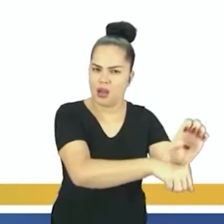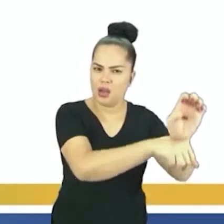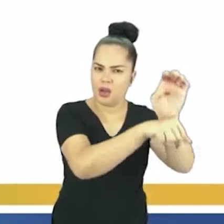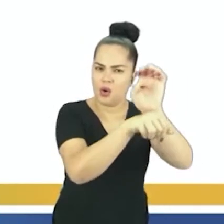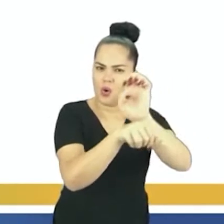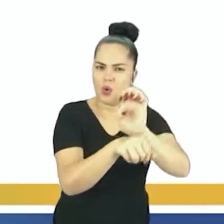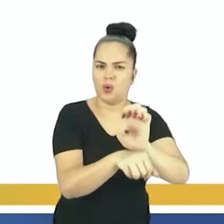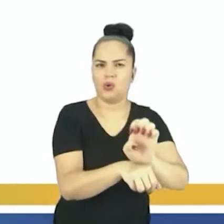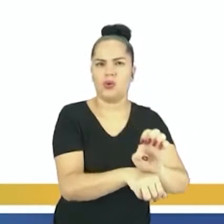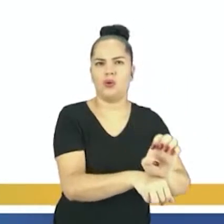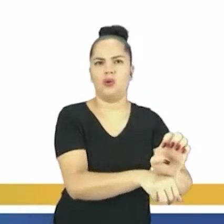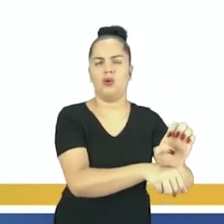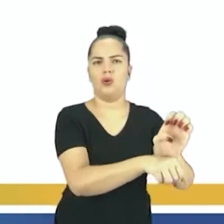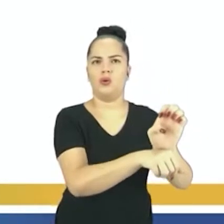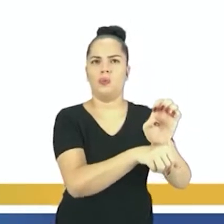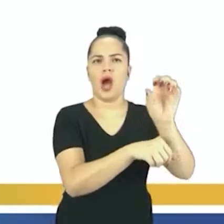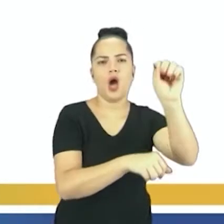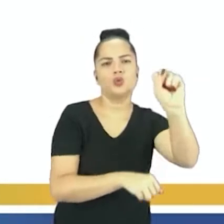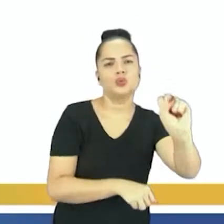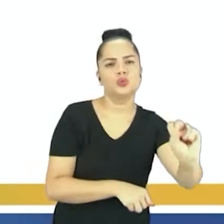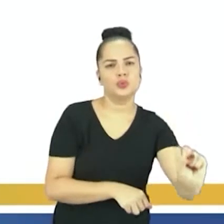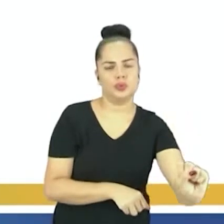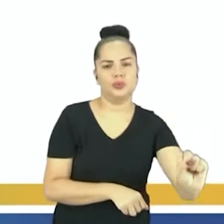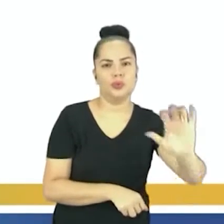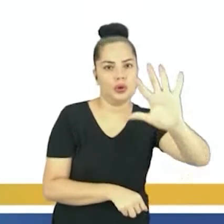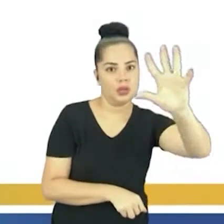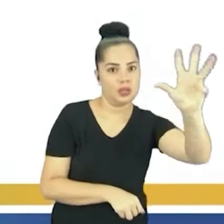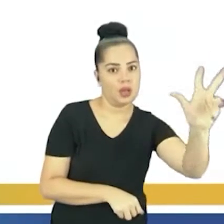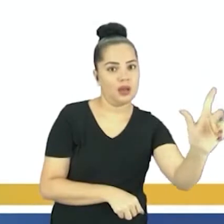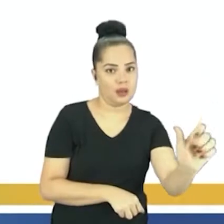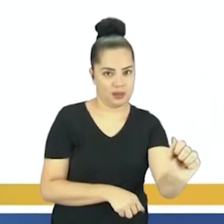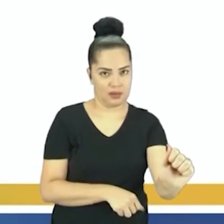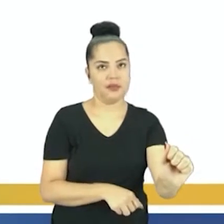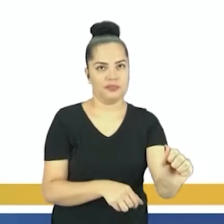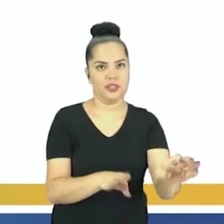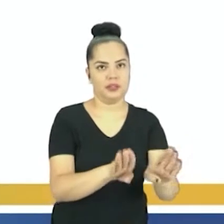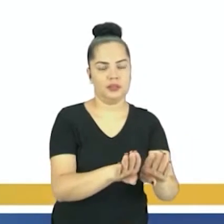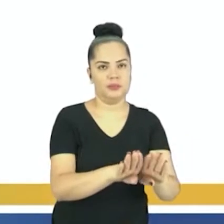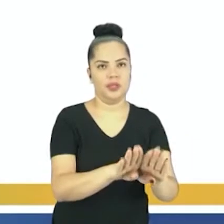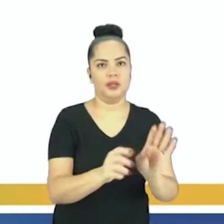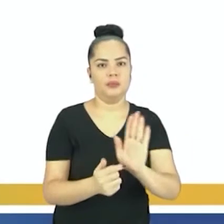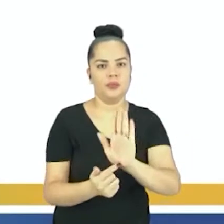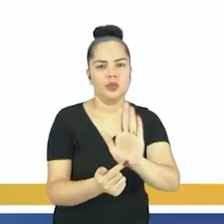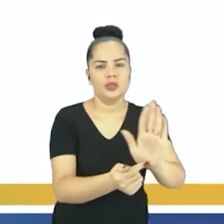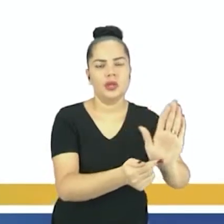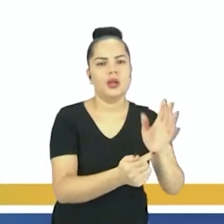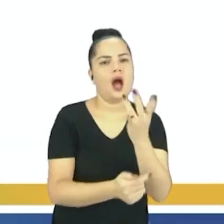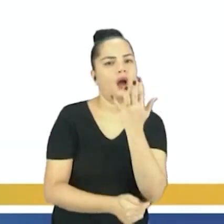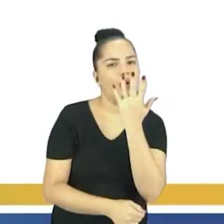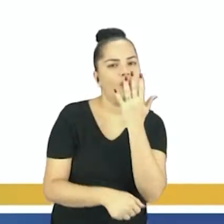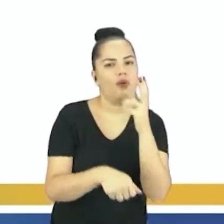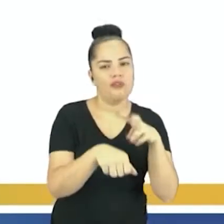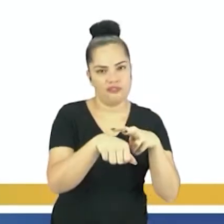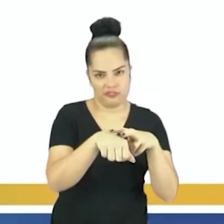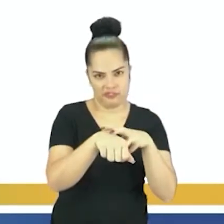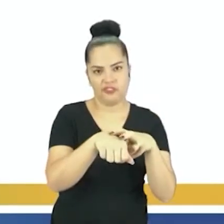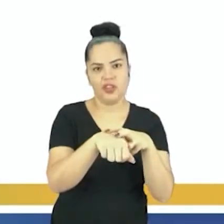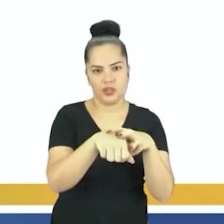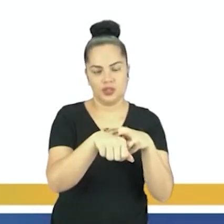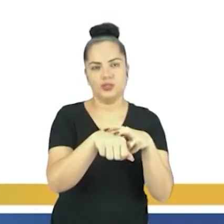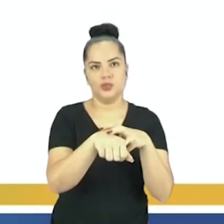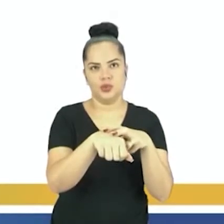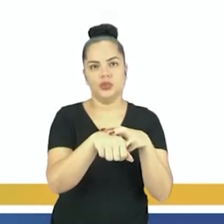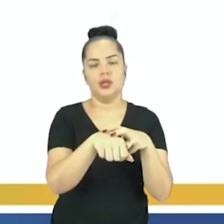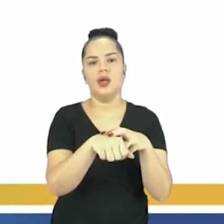do sul da África, a parte do sudeste da Ásia. Então, esses verdes estão ali na órbita dos